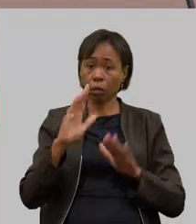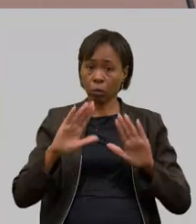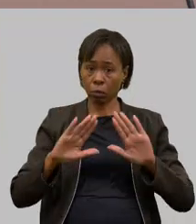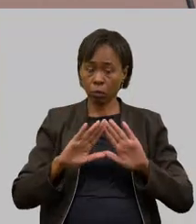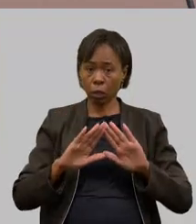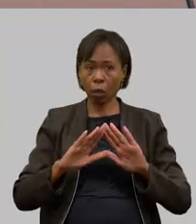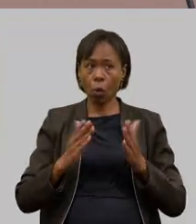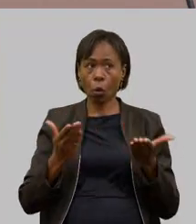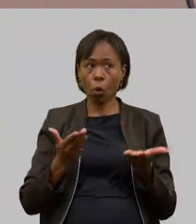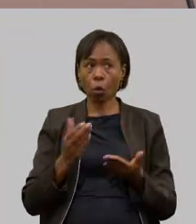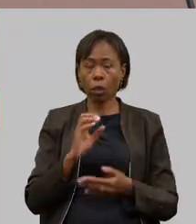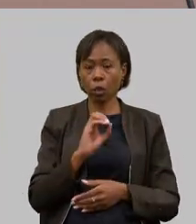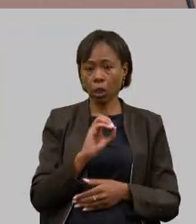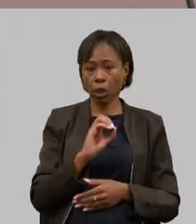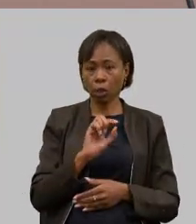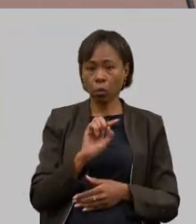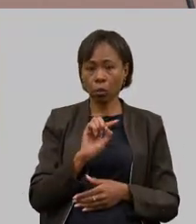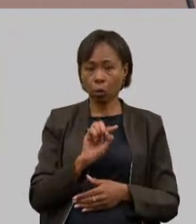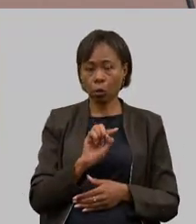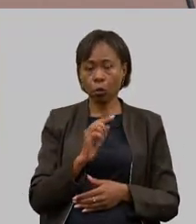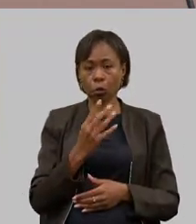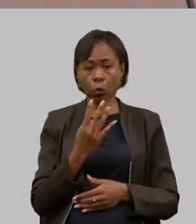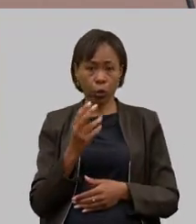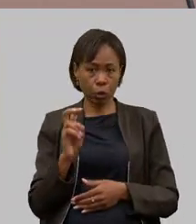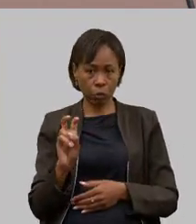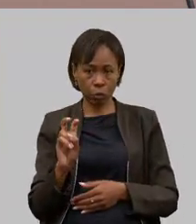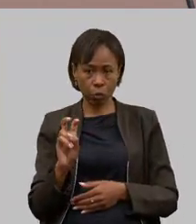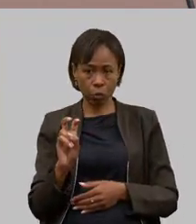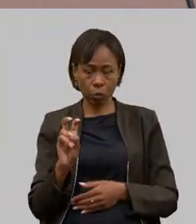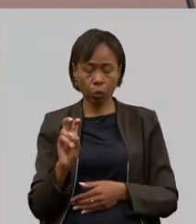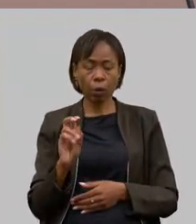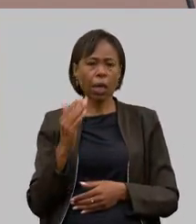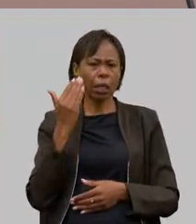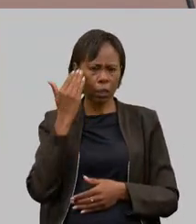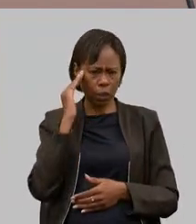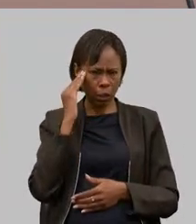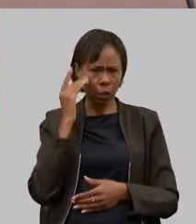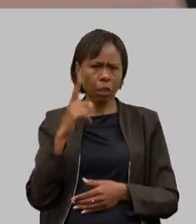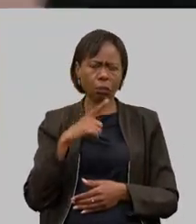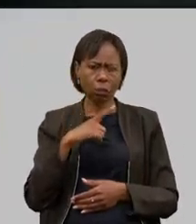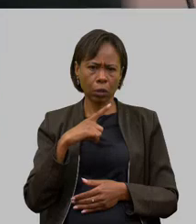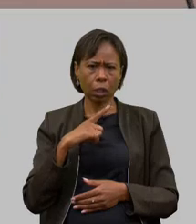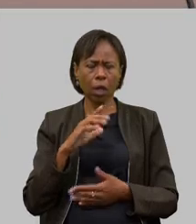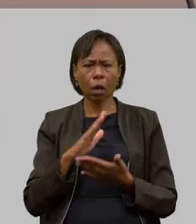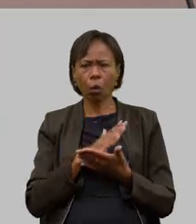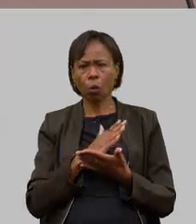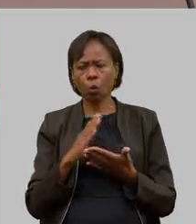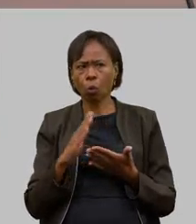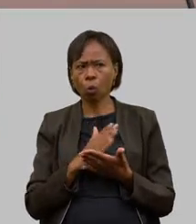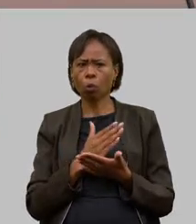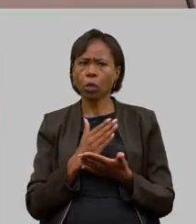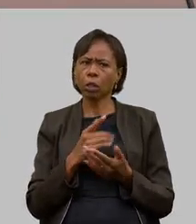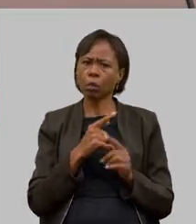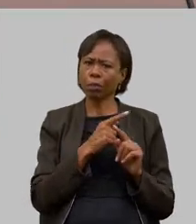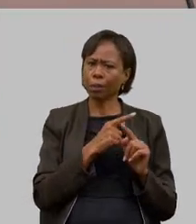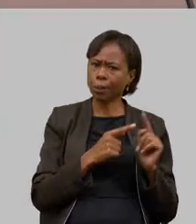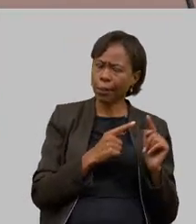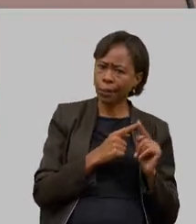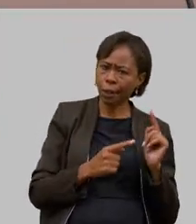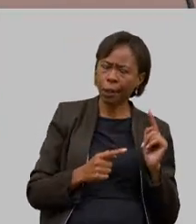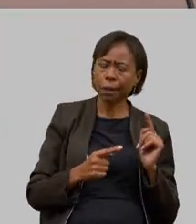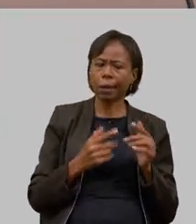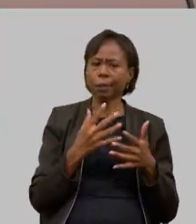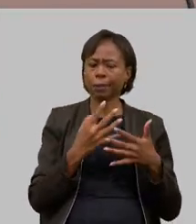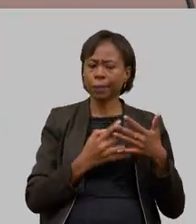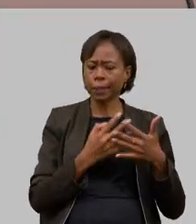0.45 nós entendemos as restrições que nós temos nós entendemos as prioridades e a